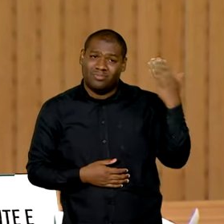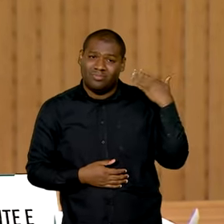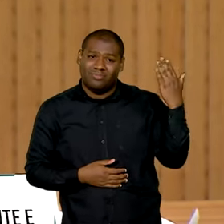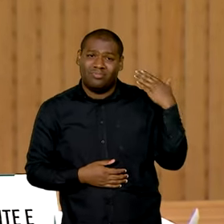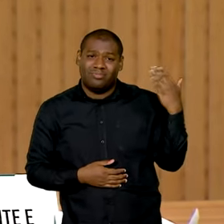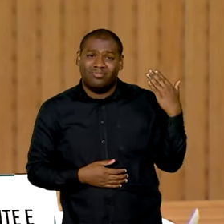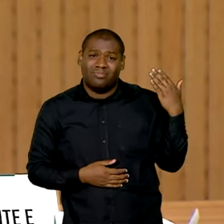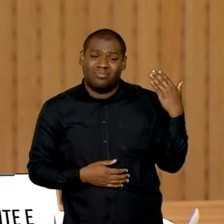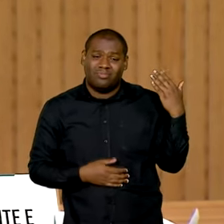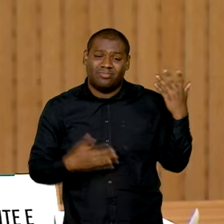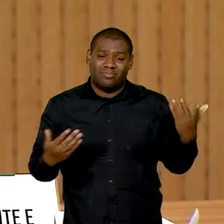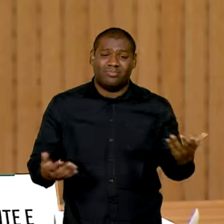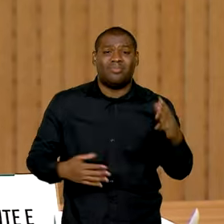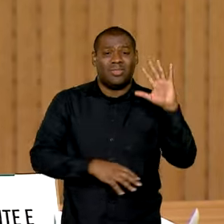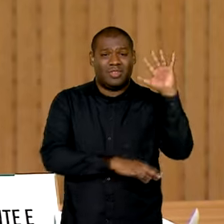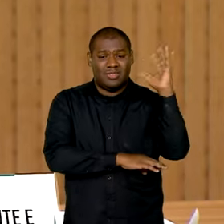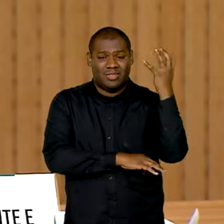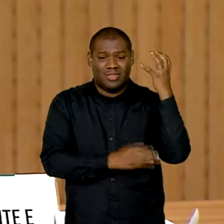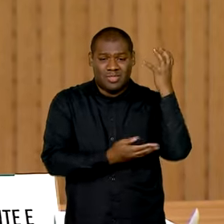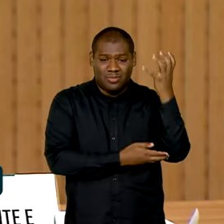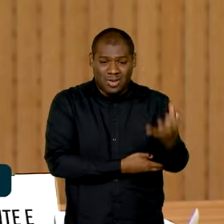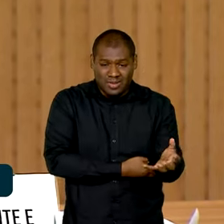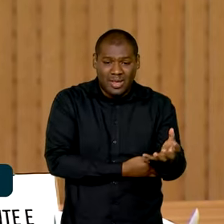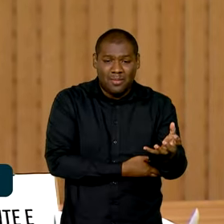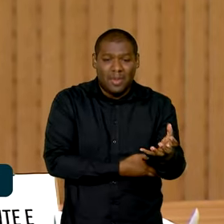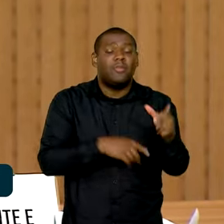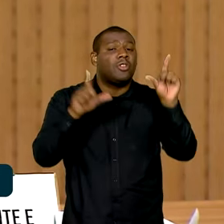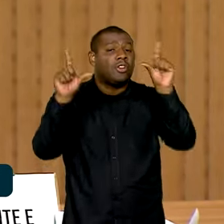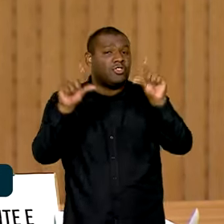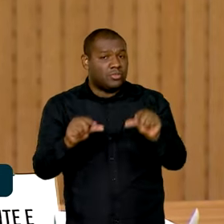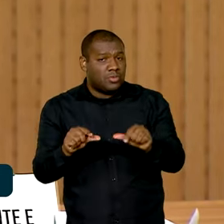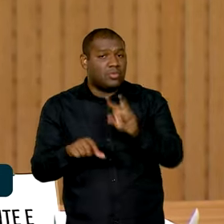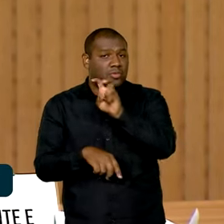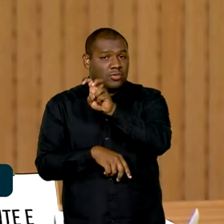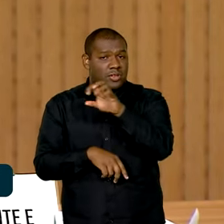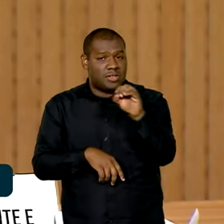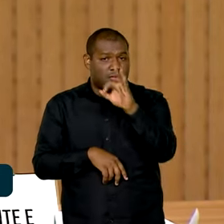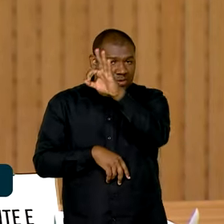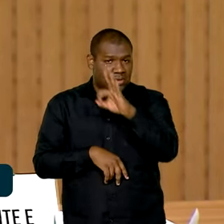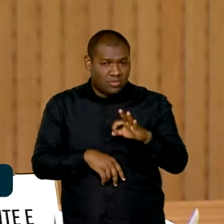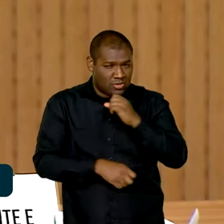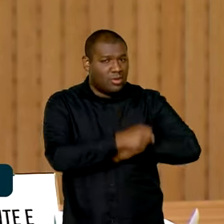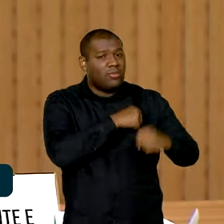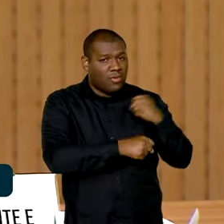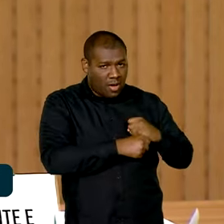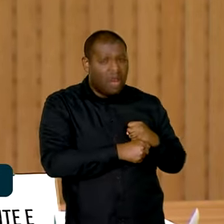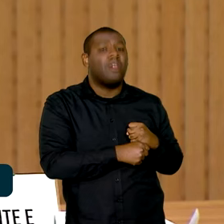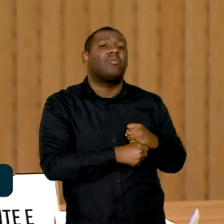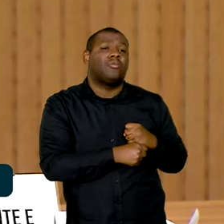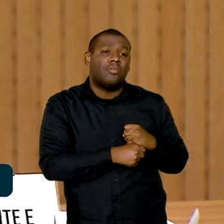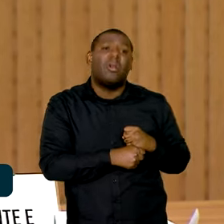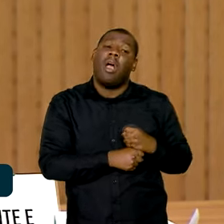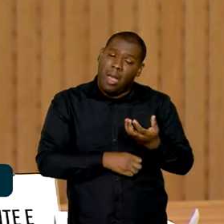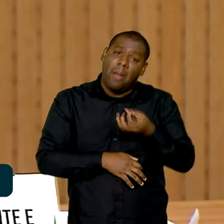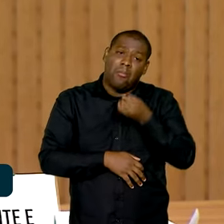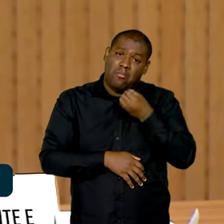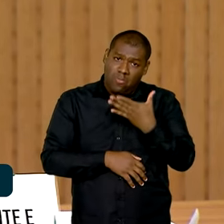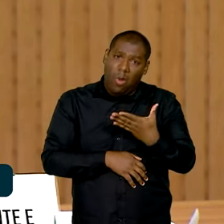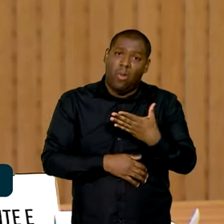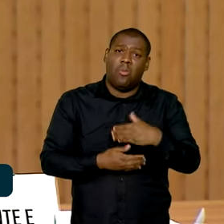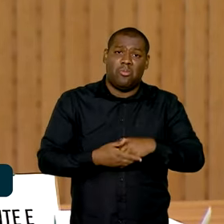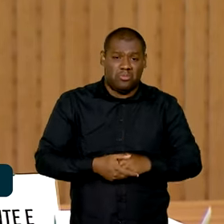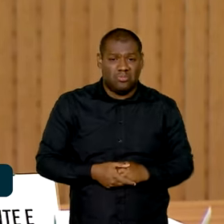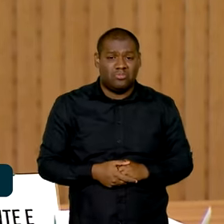termos tido uma redução do desmatamento de 50% no ano passado. Isso conta, isso tem um peso, não é?